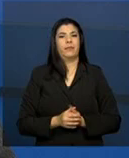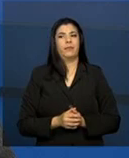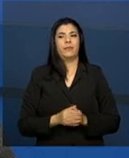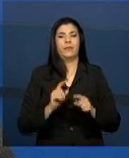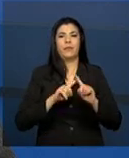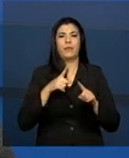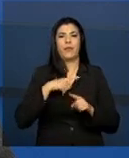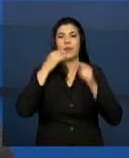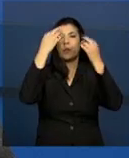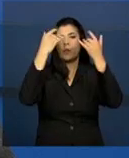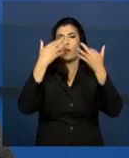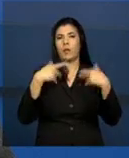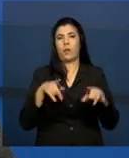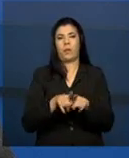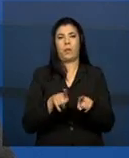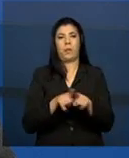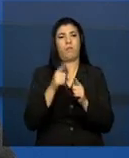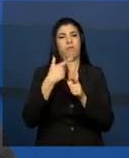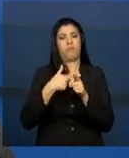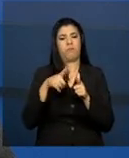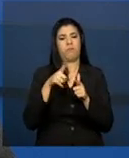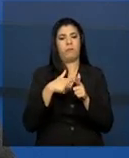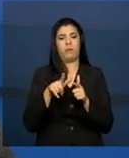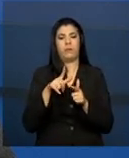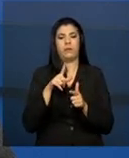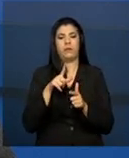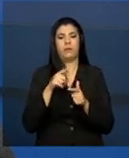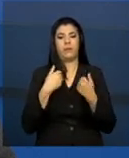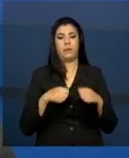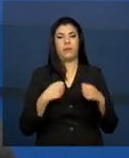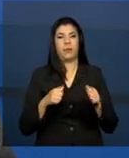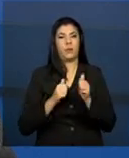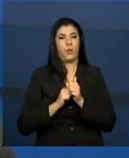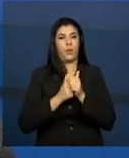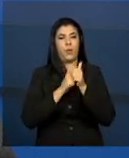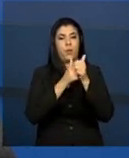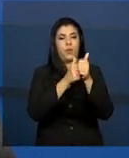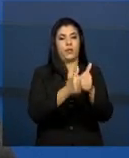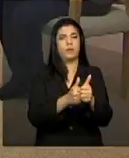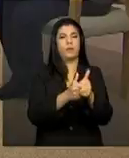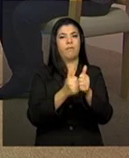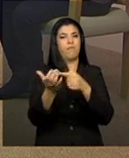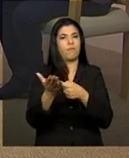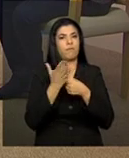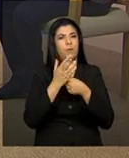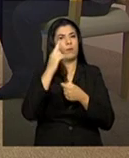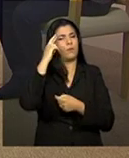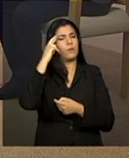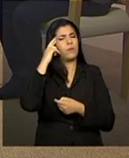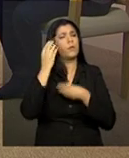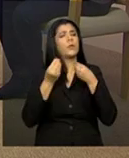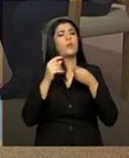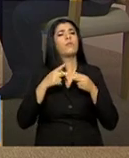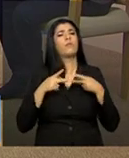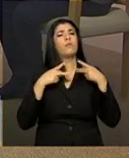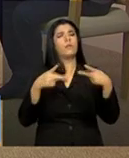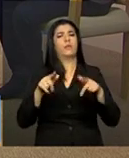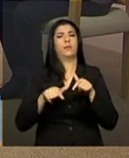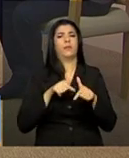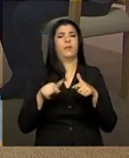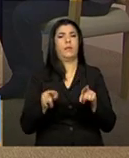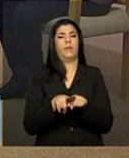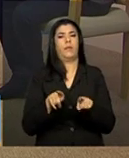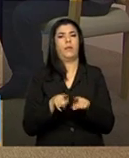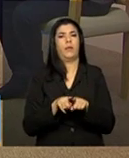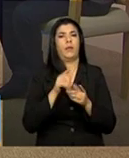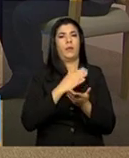que a gente tem dito também é que este desconforto, ele tem que levar a uma reflexão do processo de trabalho e, a partir daí,